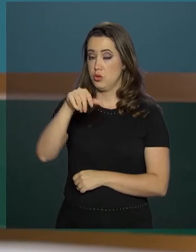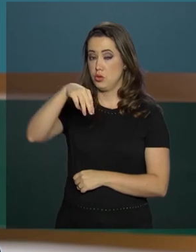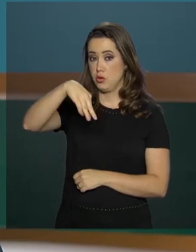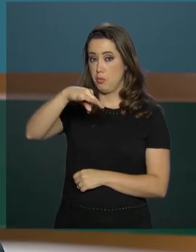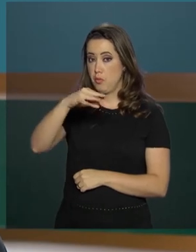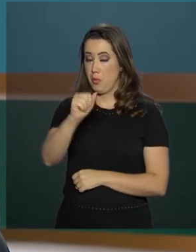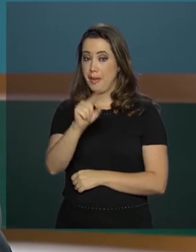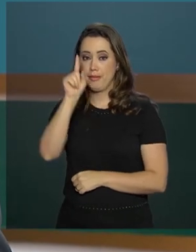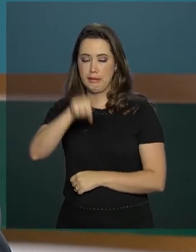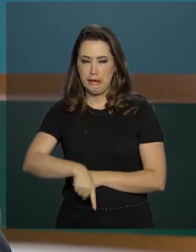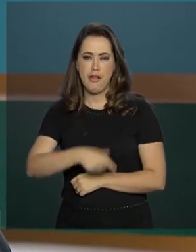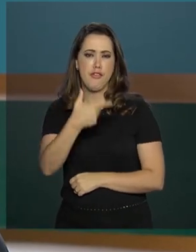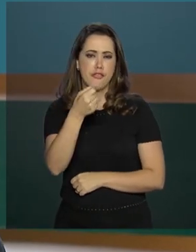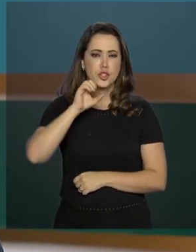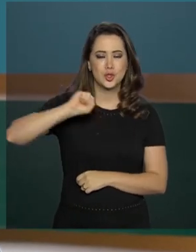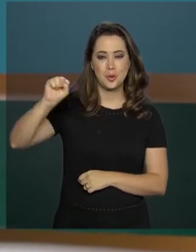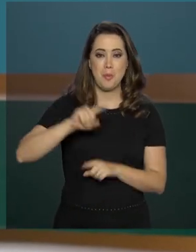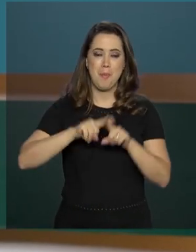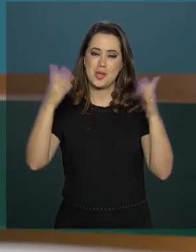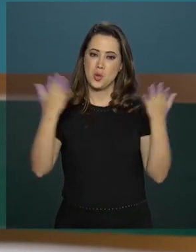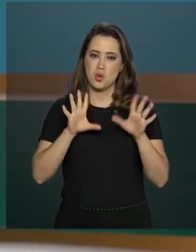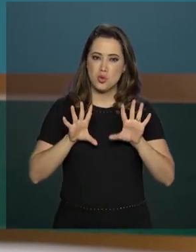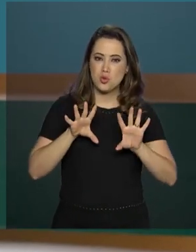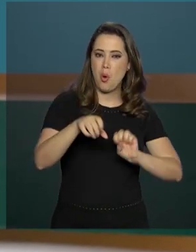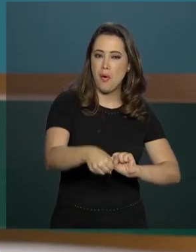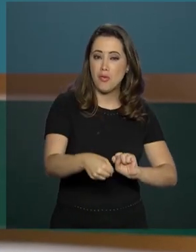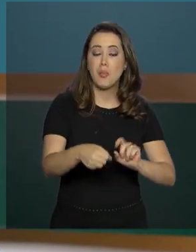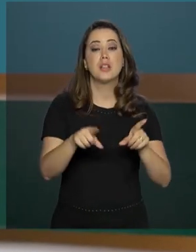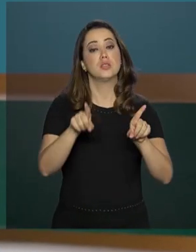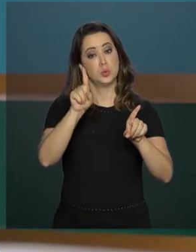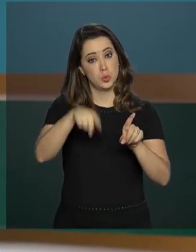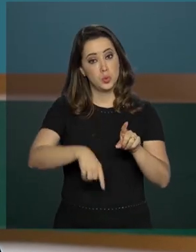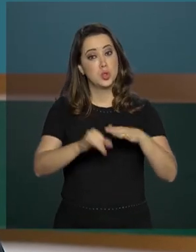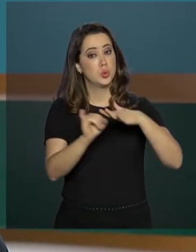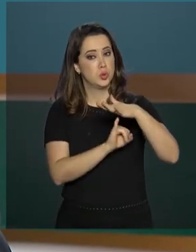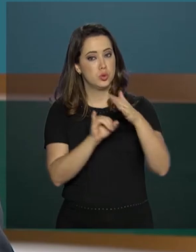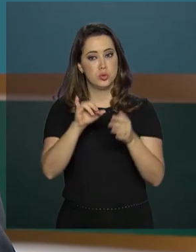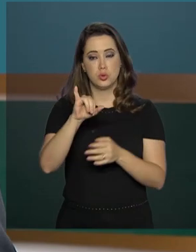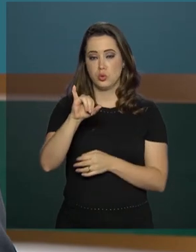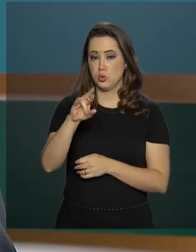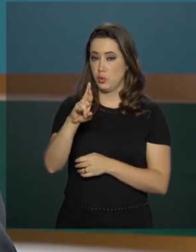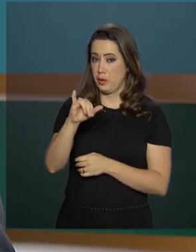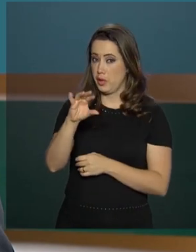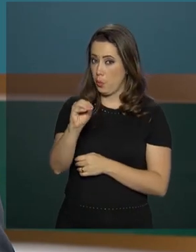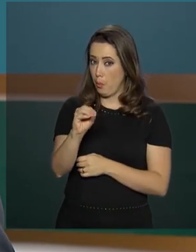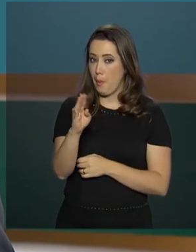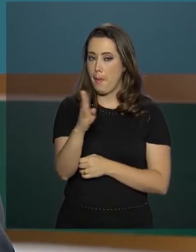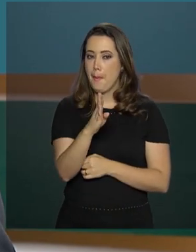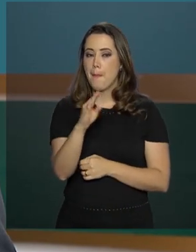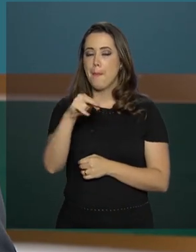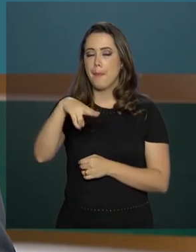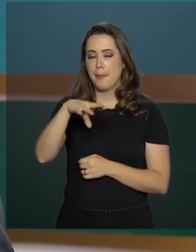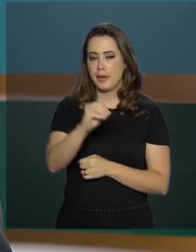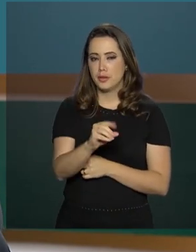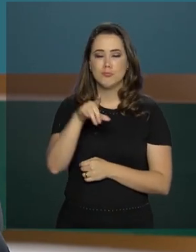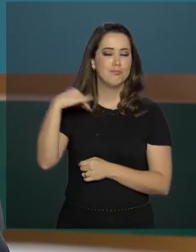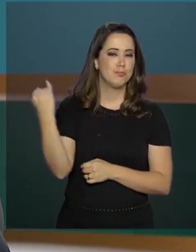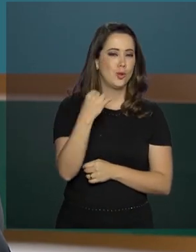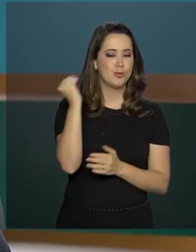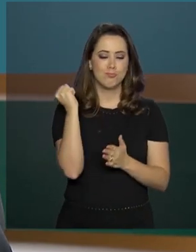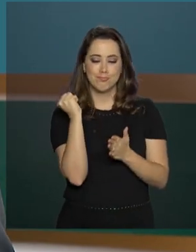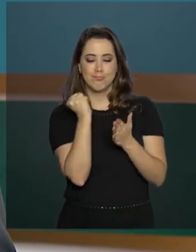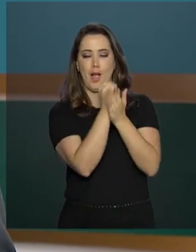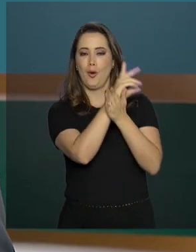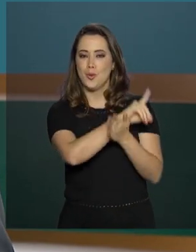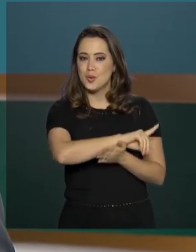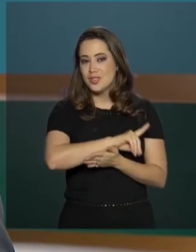mas hoje uma formatura de alunos do Instituto Rio Branco marcou a data e o presidente Jair Bolsonaro participou. No discurso,